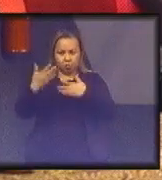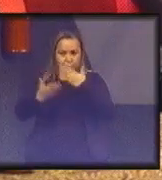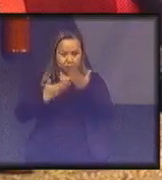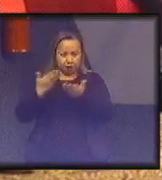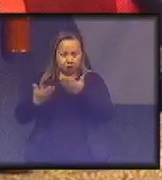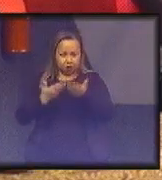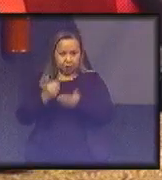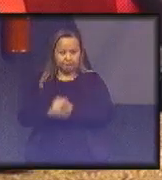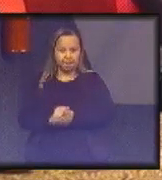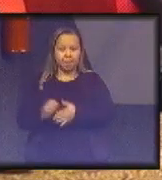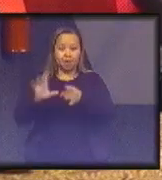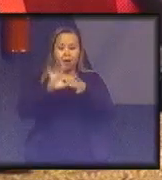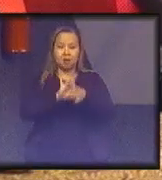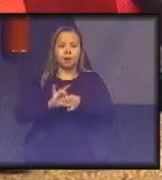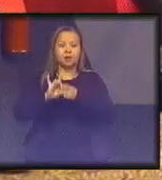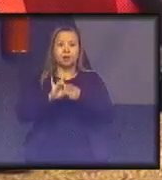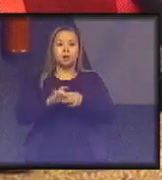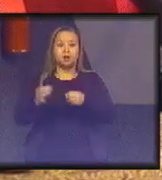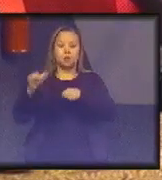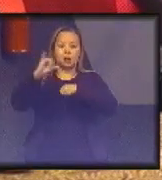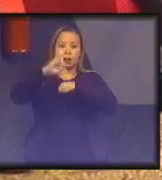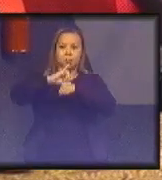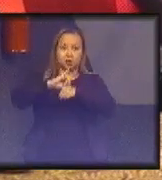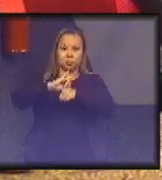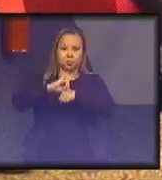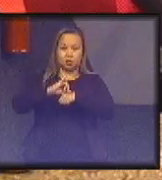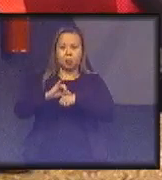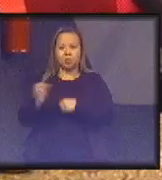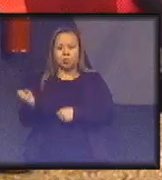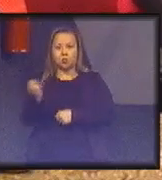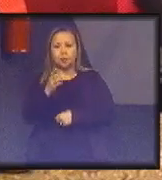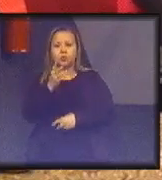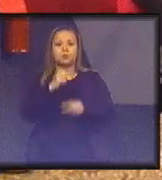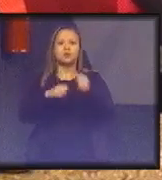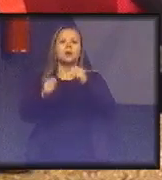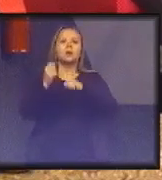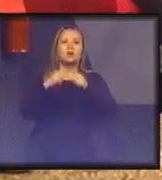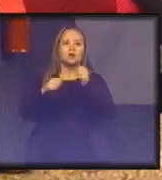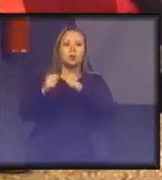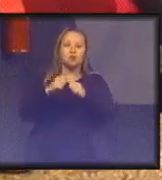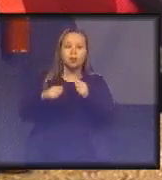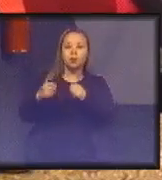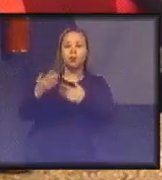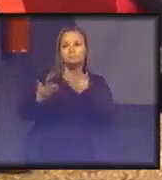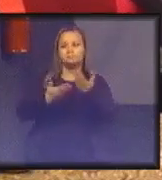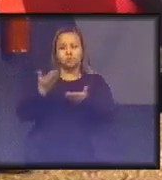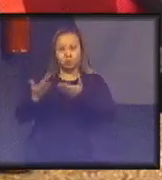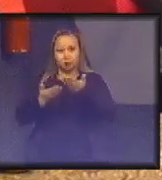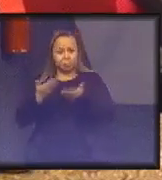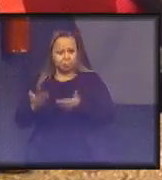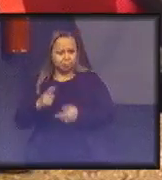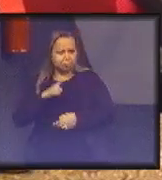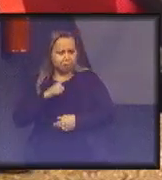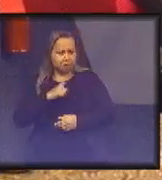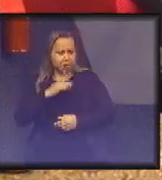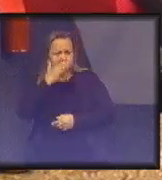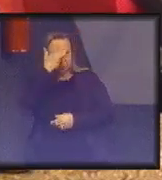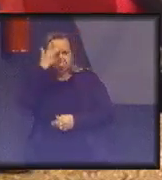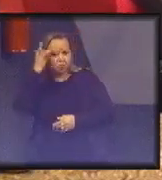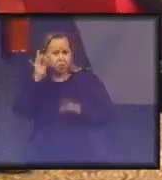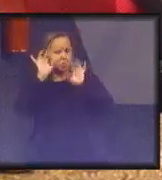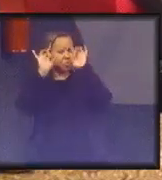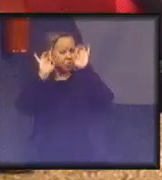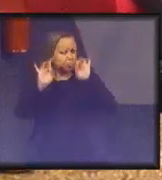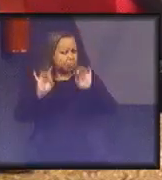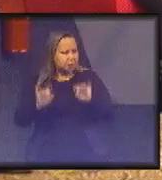Centro de Inovação em Economia Circular. Então, nós temos aqui pessoas muito especializadas, notórias especialistas no tema que a